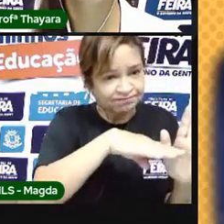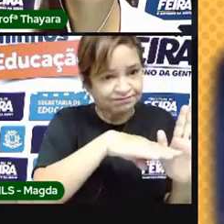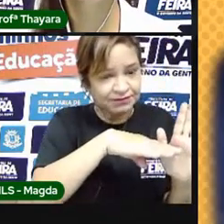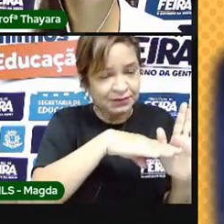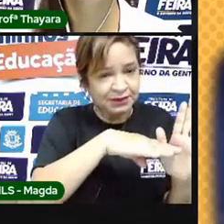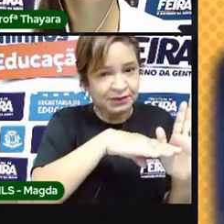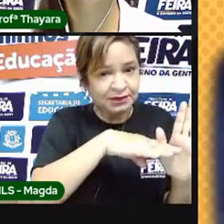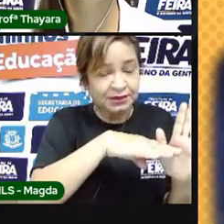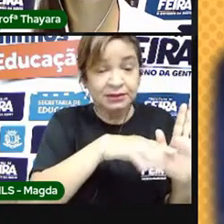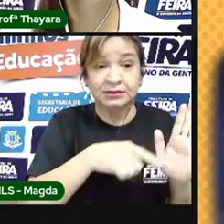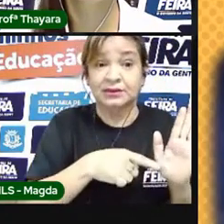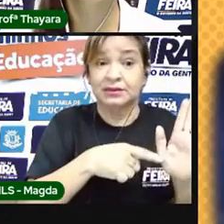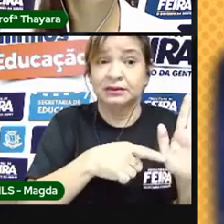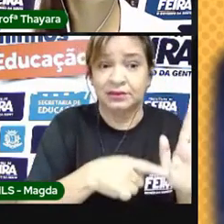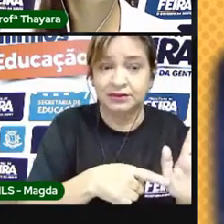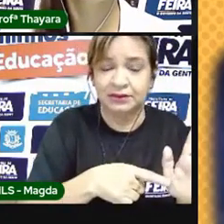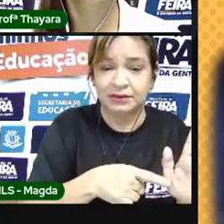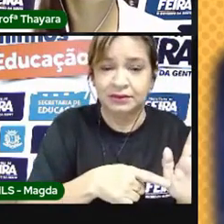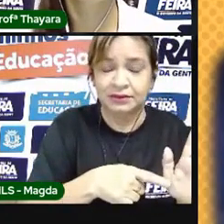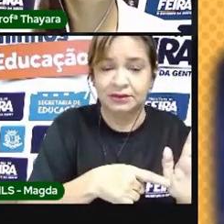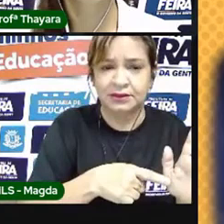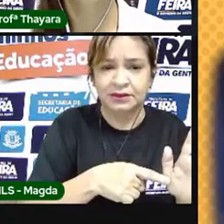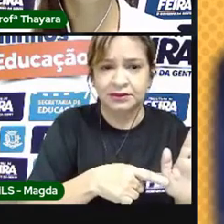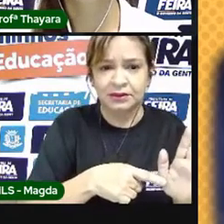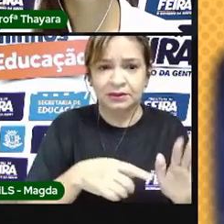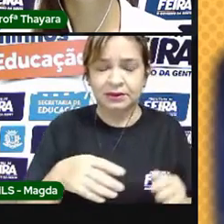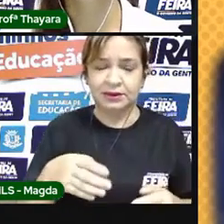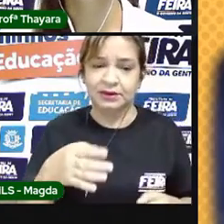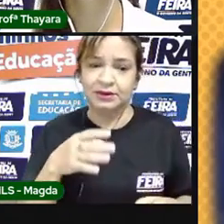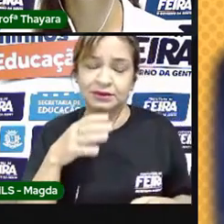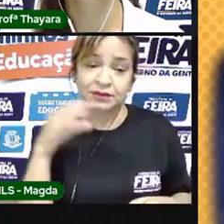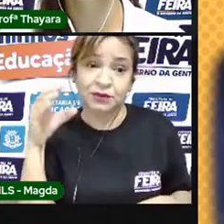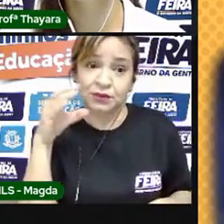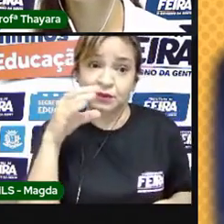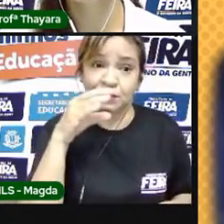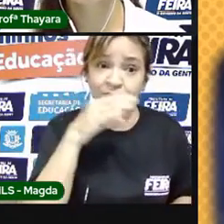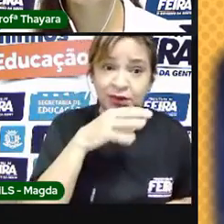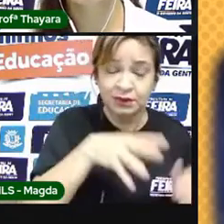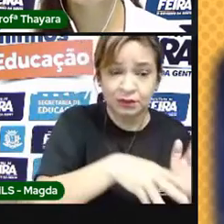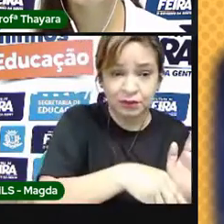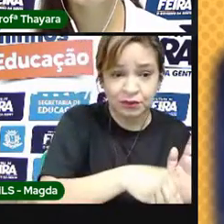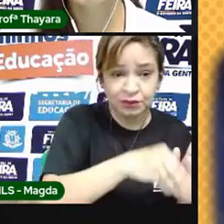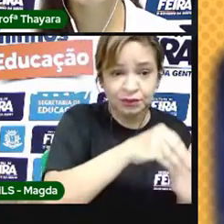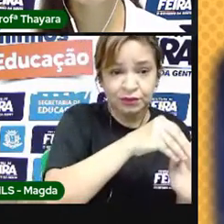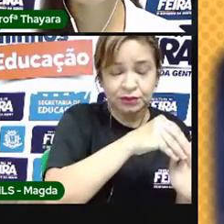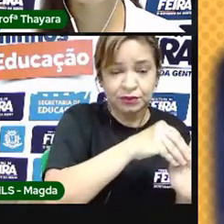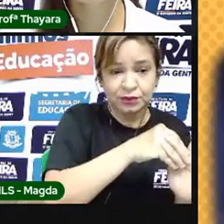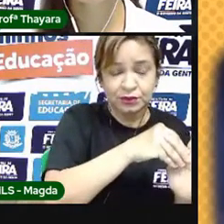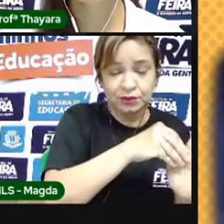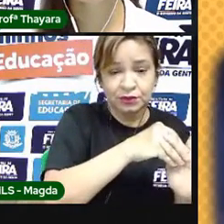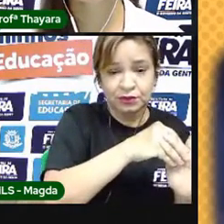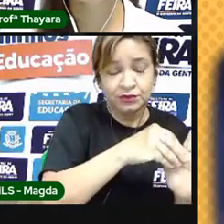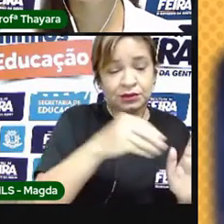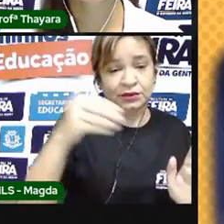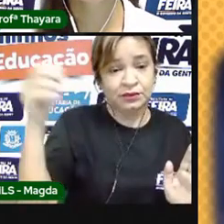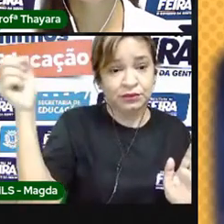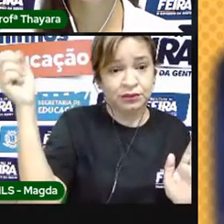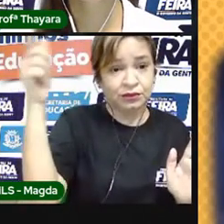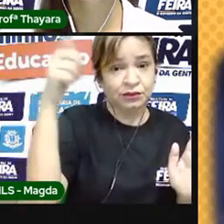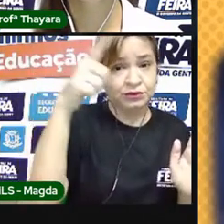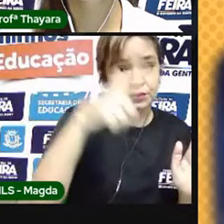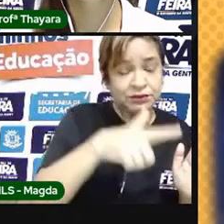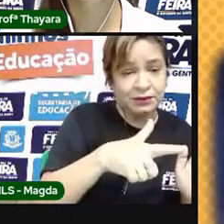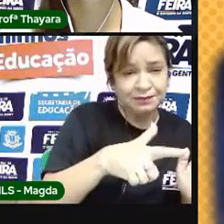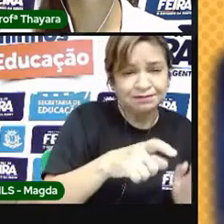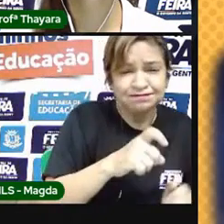Desta forma, não recebe o calor absorvido pela troposfera. E nem o calor dos raios do sol. Por isso é muito